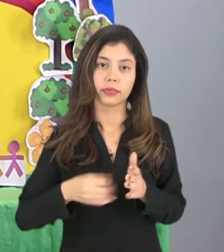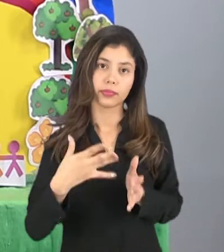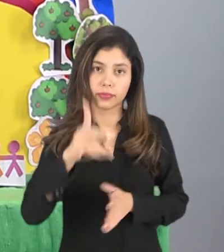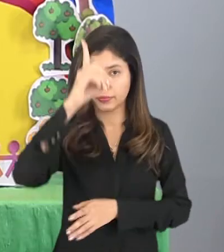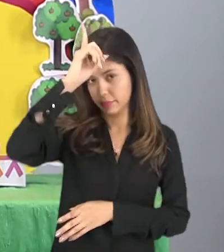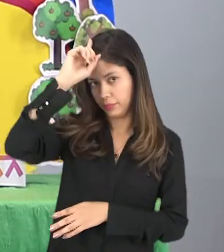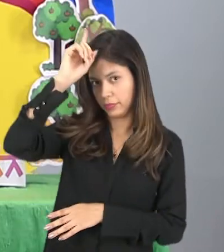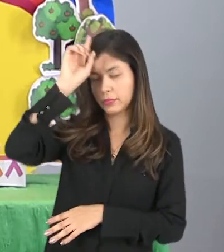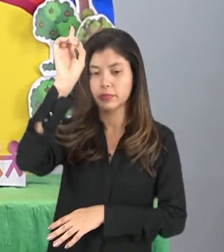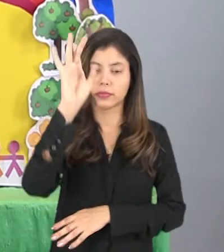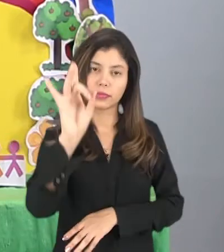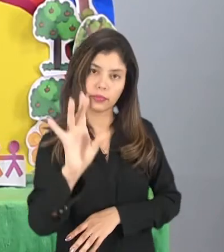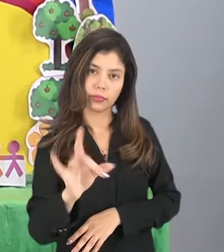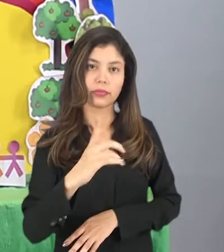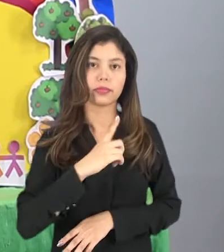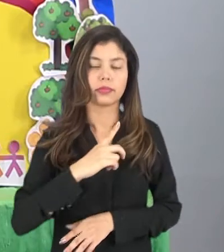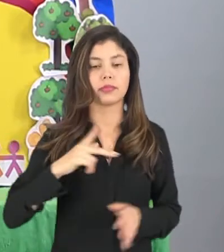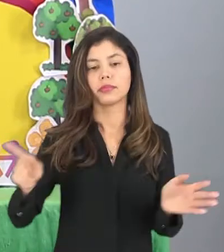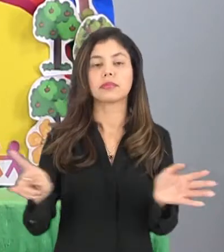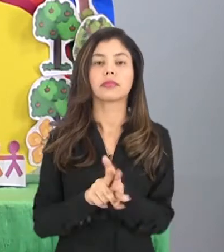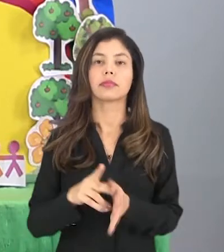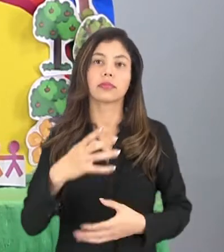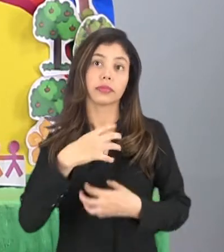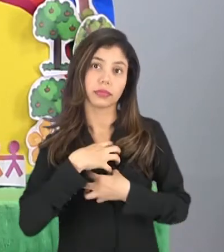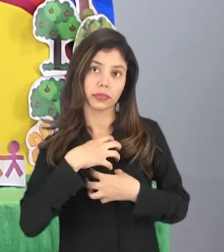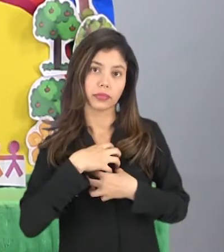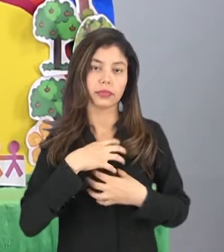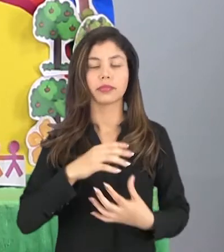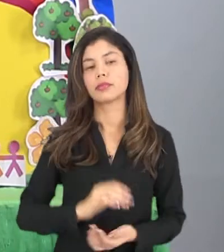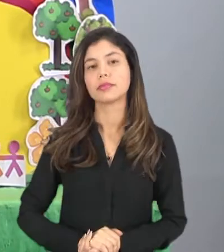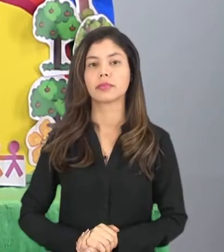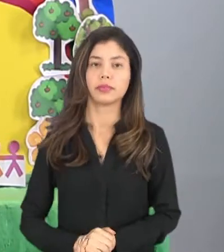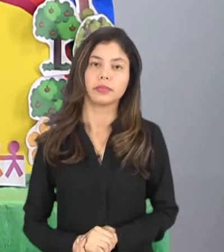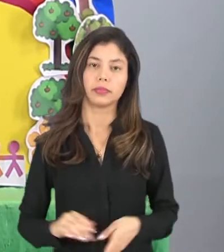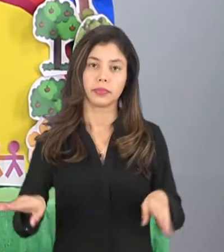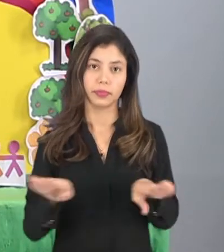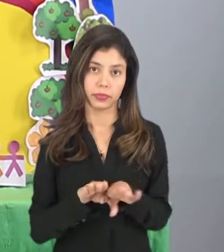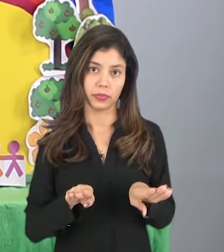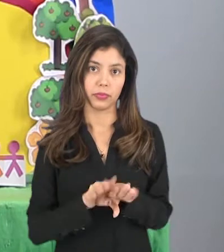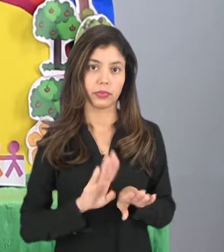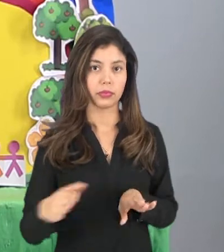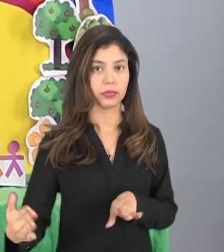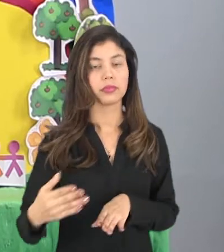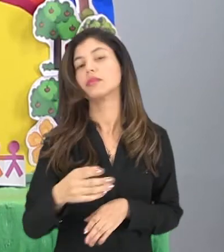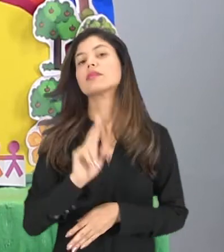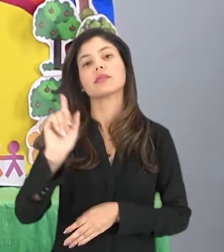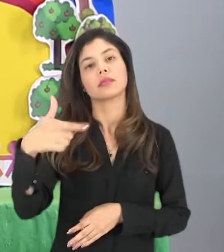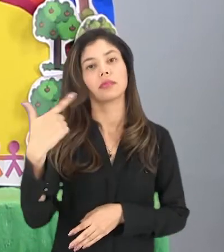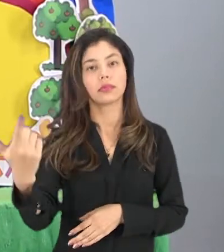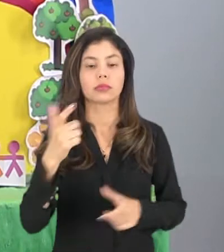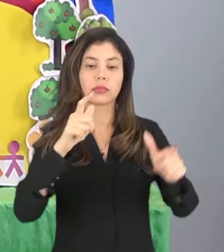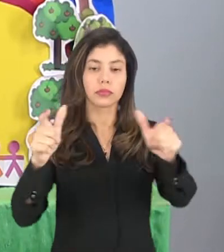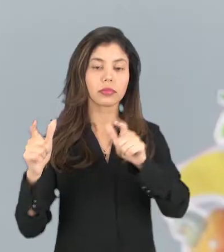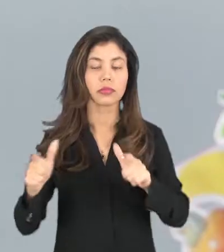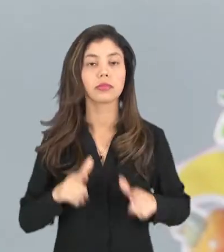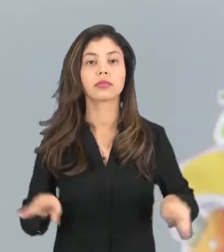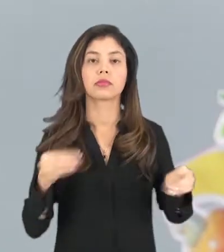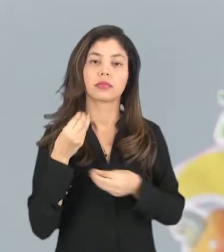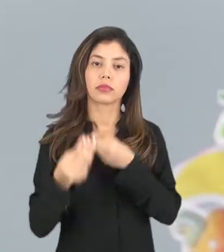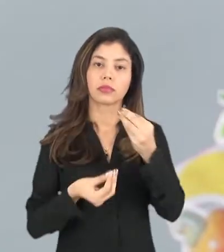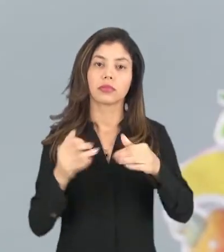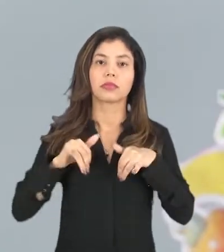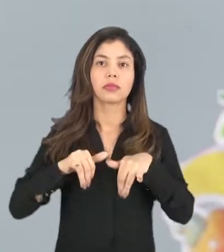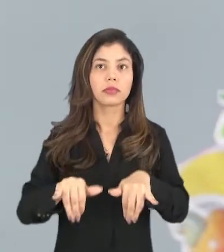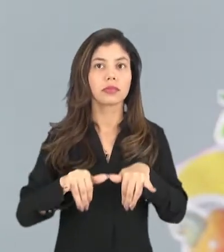adultos e cada um tem o seu próprio jeito de ser. Também quando nós vamos em outros ambientes, como no